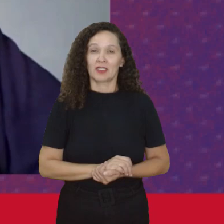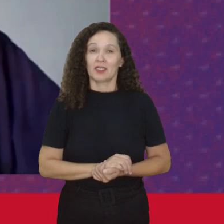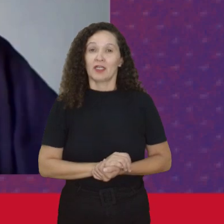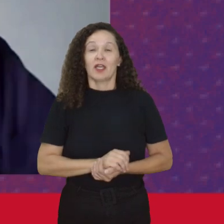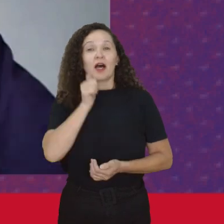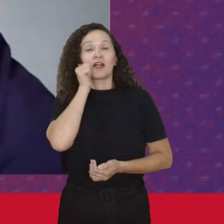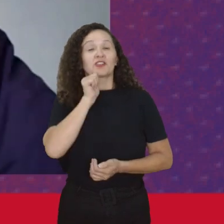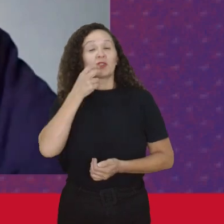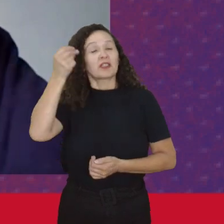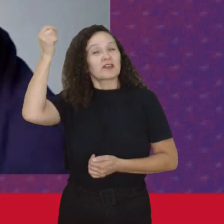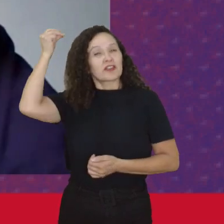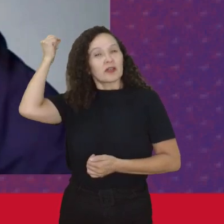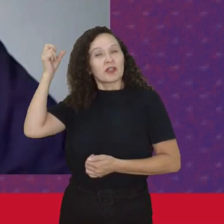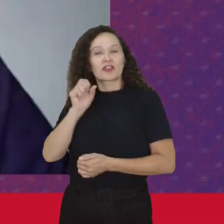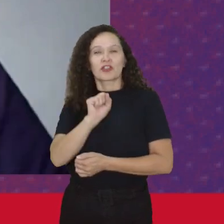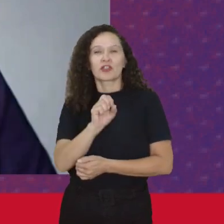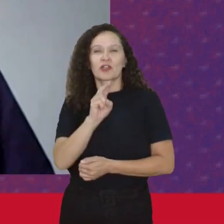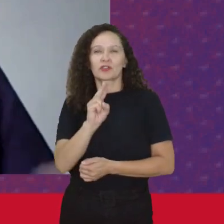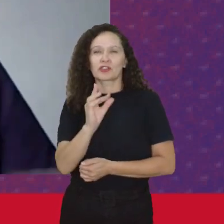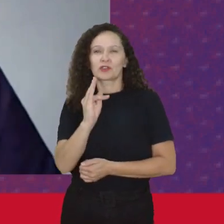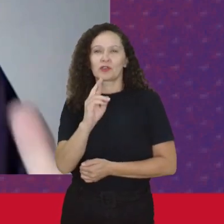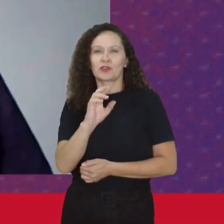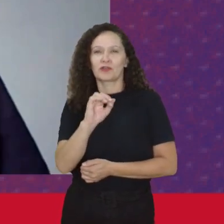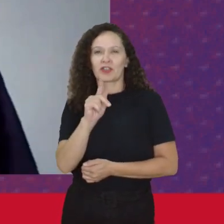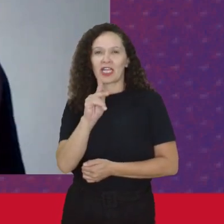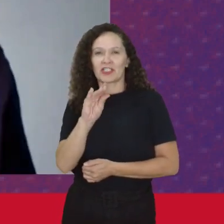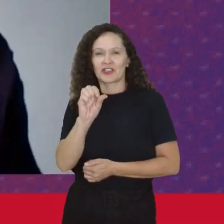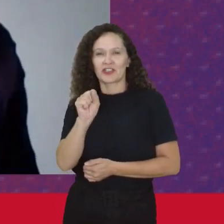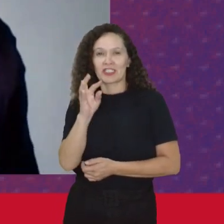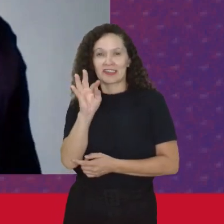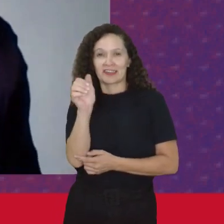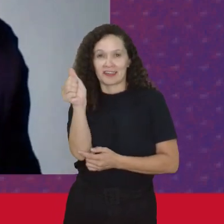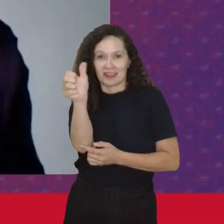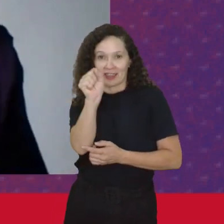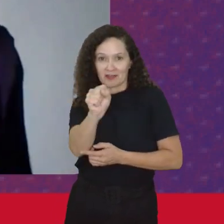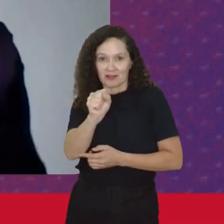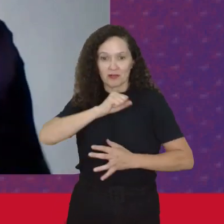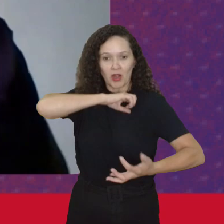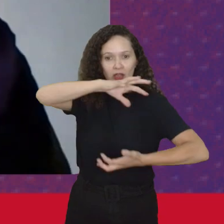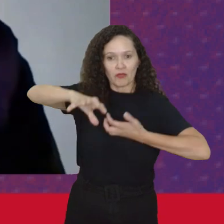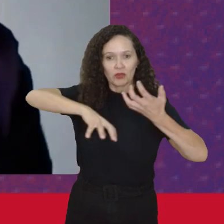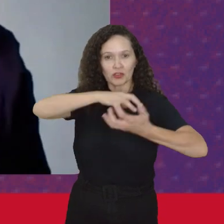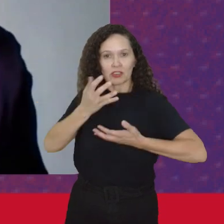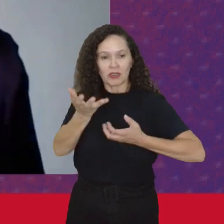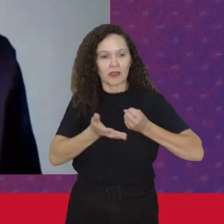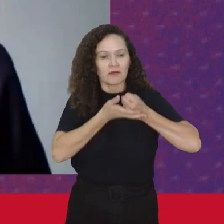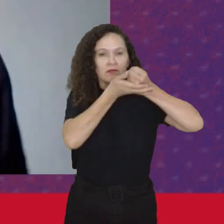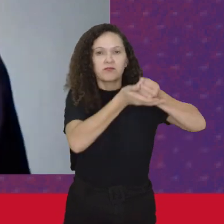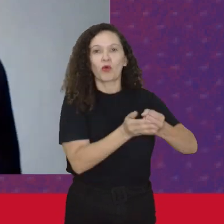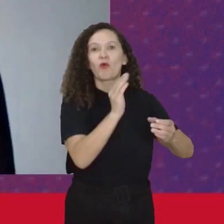Claro Se organizaram Em vários Países Mas sempre Vocês vão ver Que tem uma Força grande Na